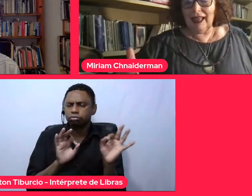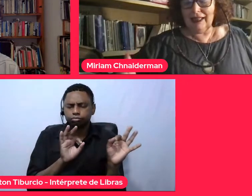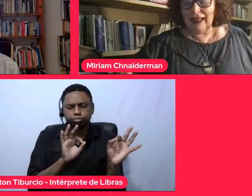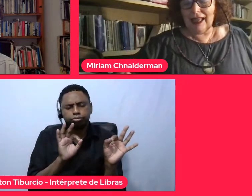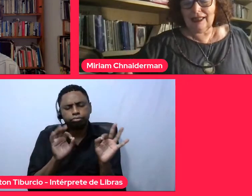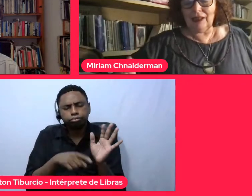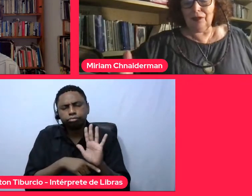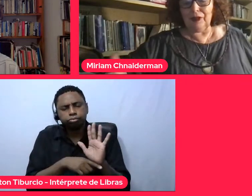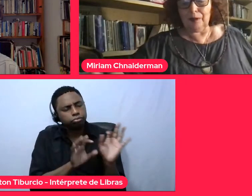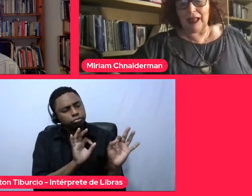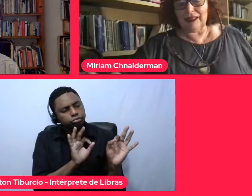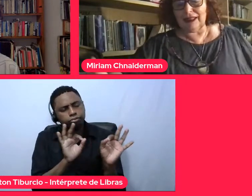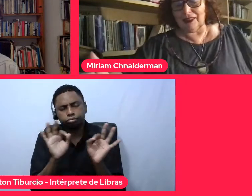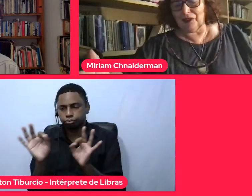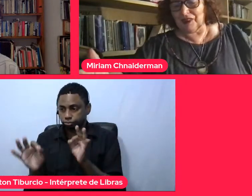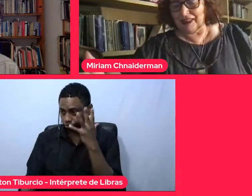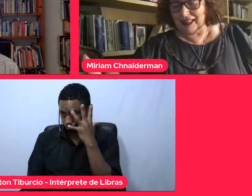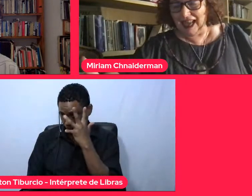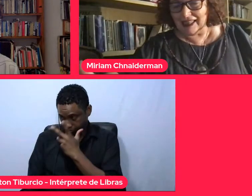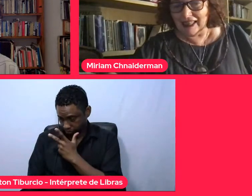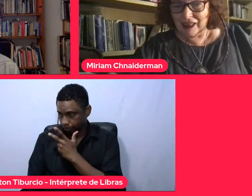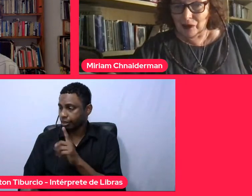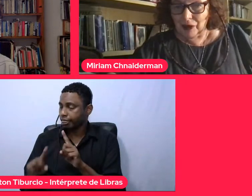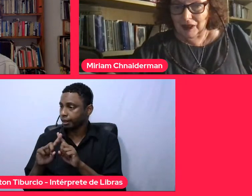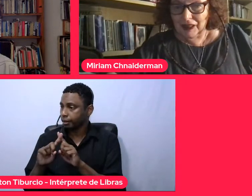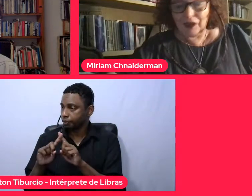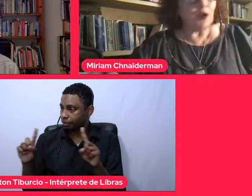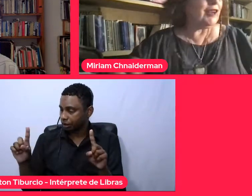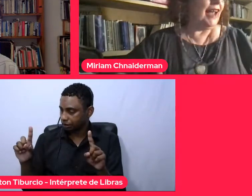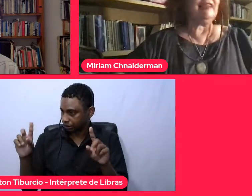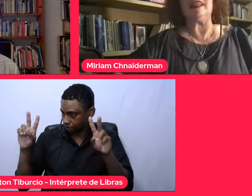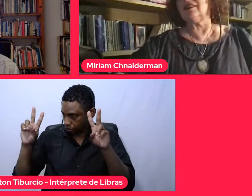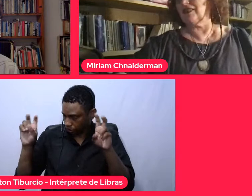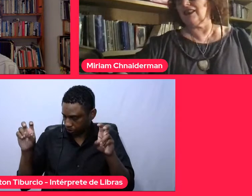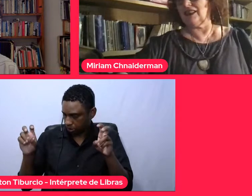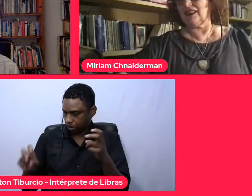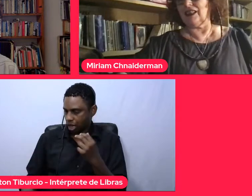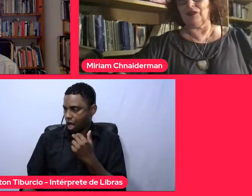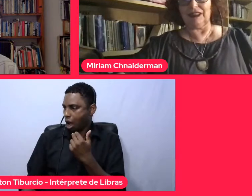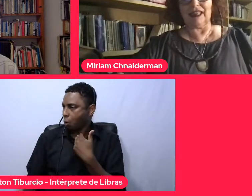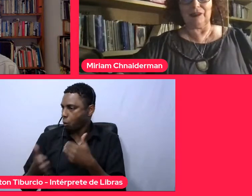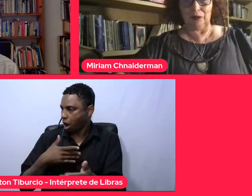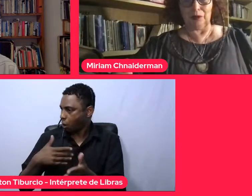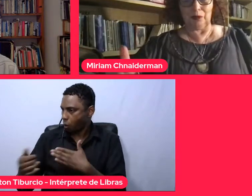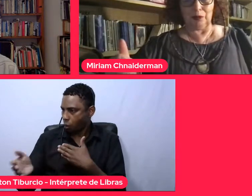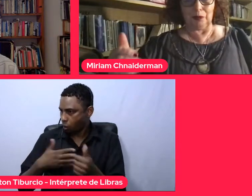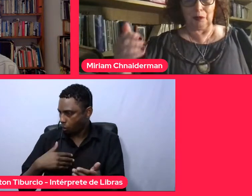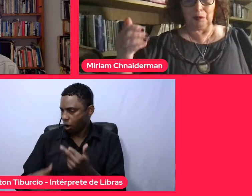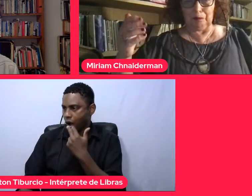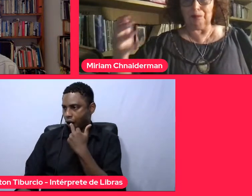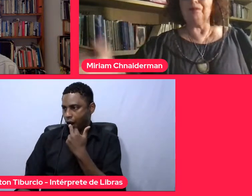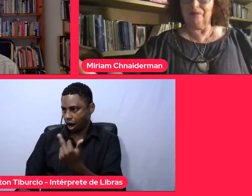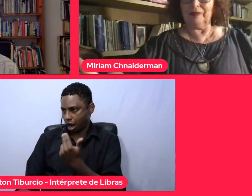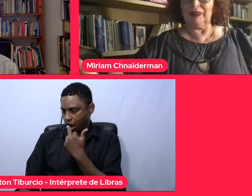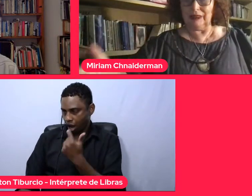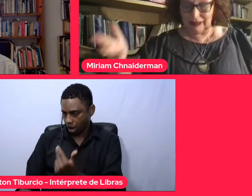mas é nessa afirmação da língua, que qualquer língua ganha um estatuto